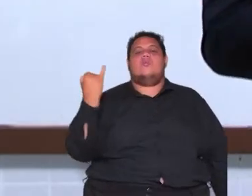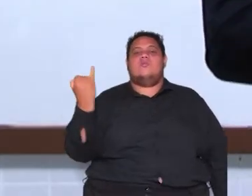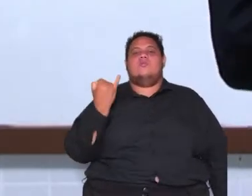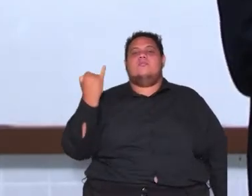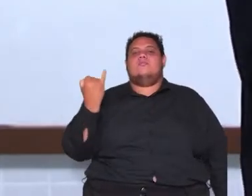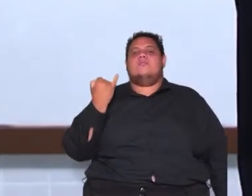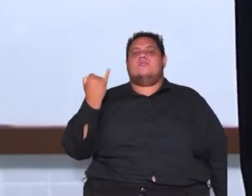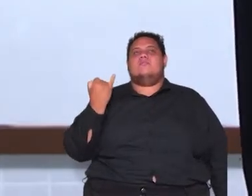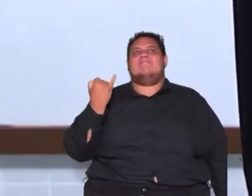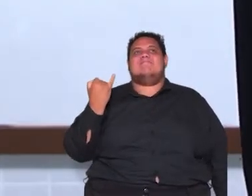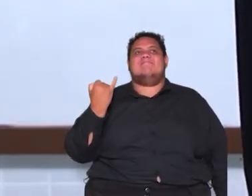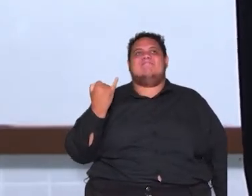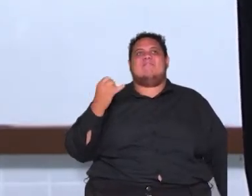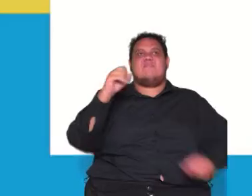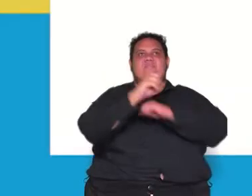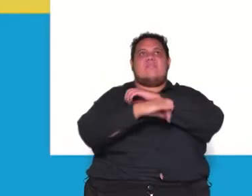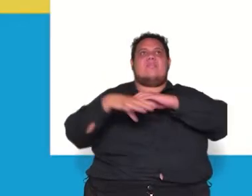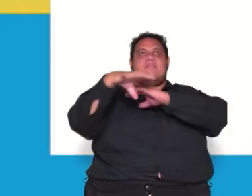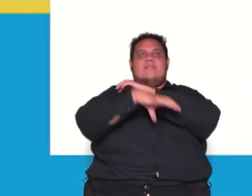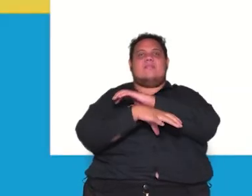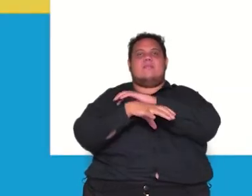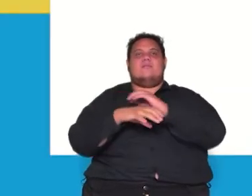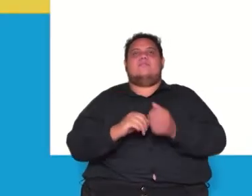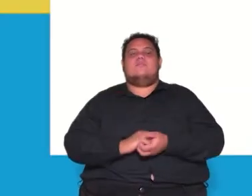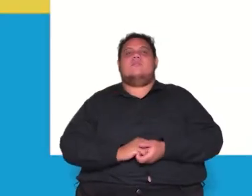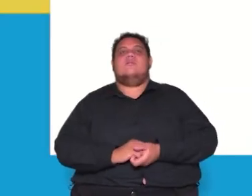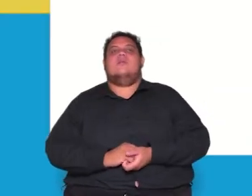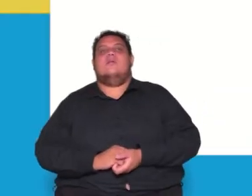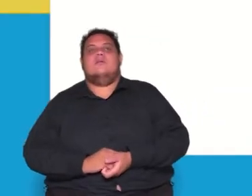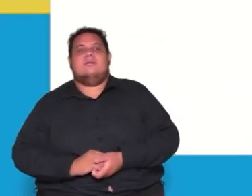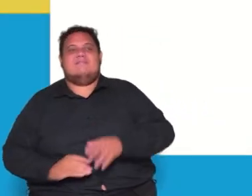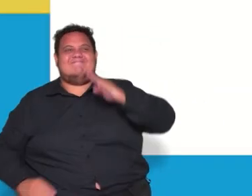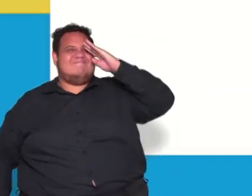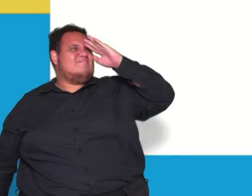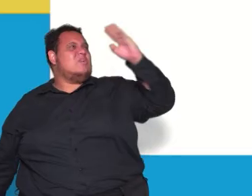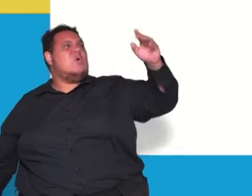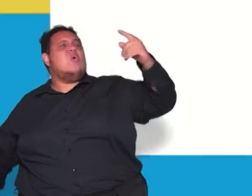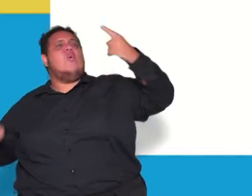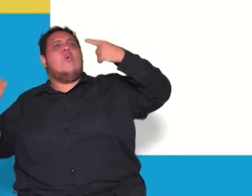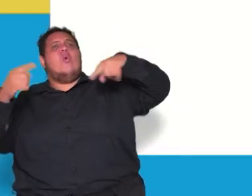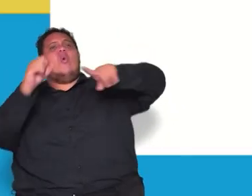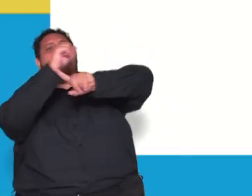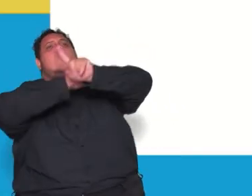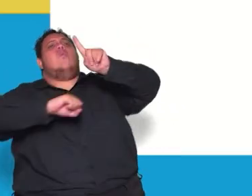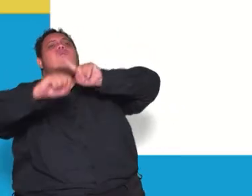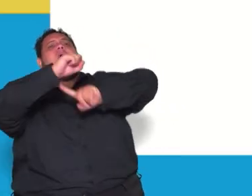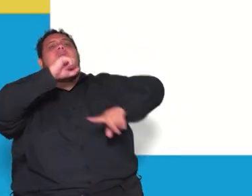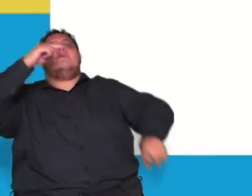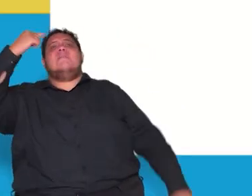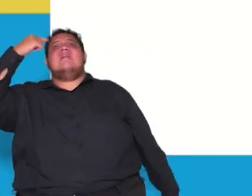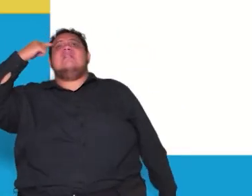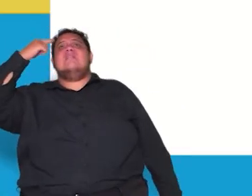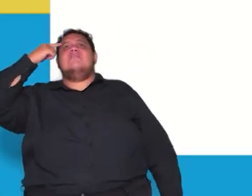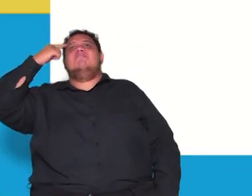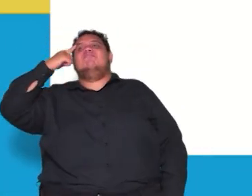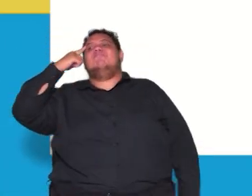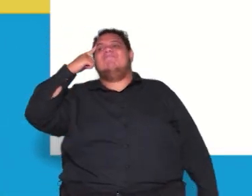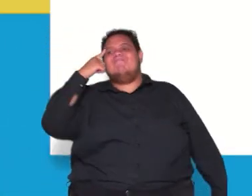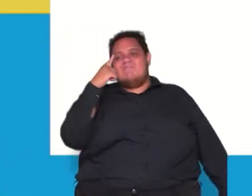iluminismo né a principal obra o contrato social ele também era um pensador contratualista